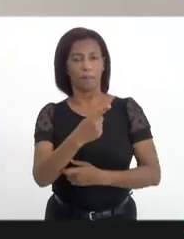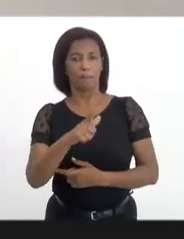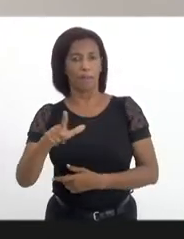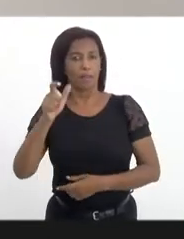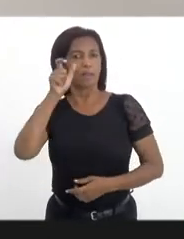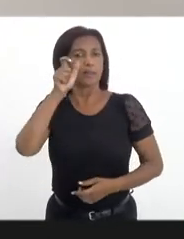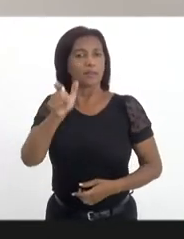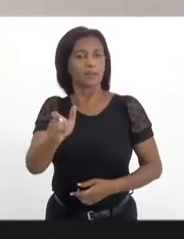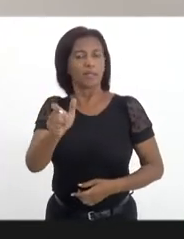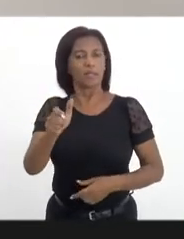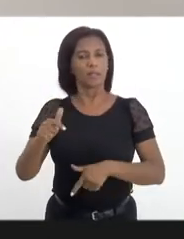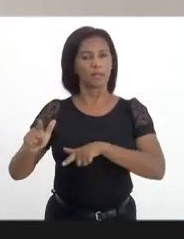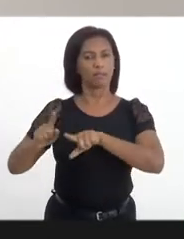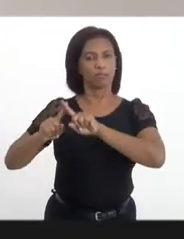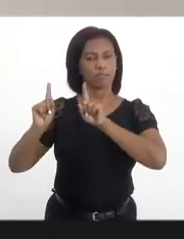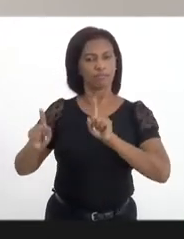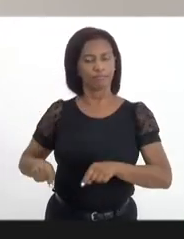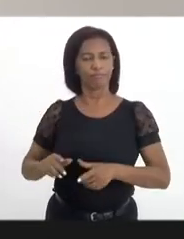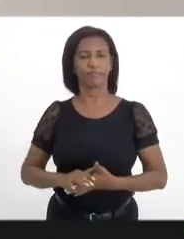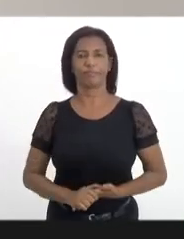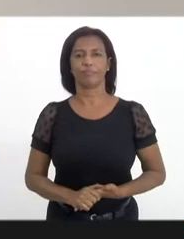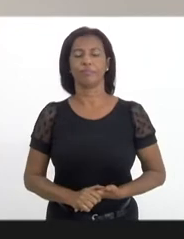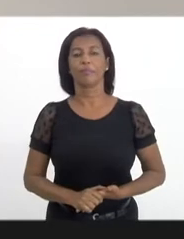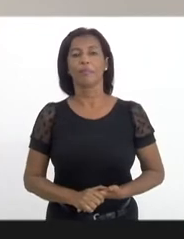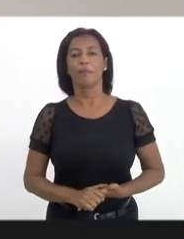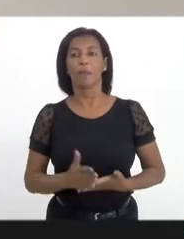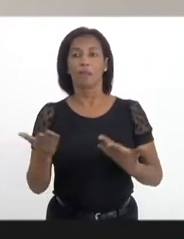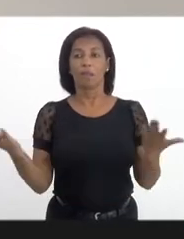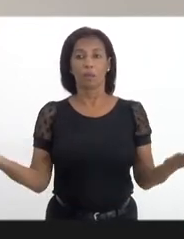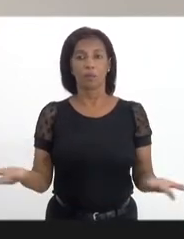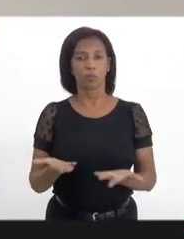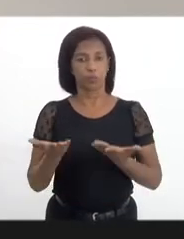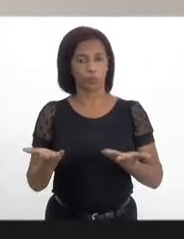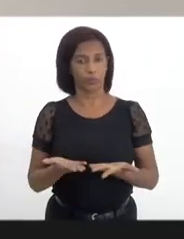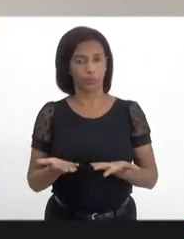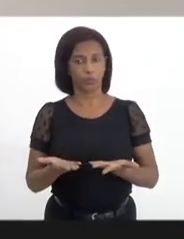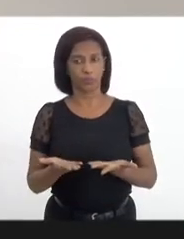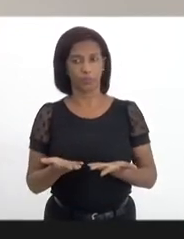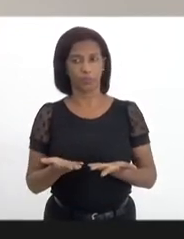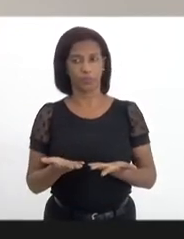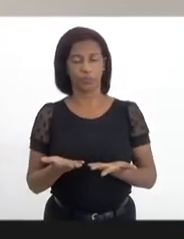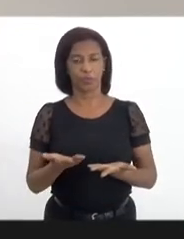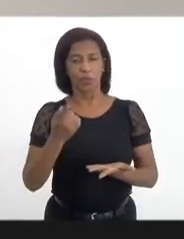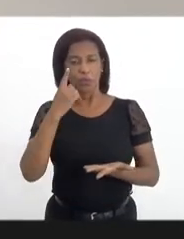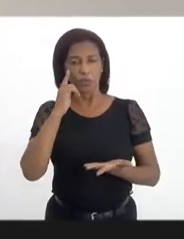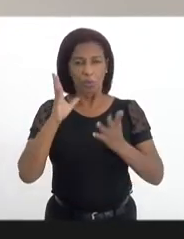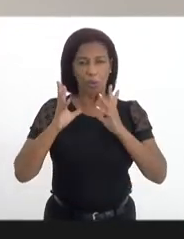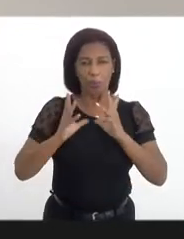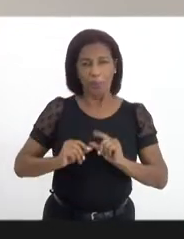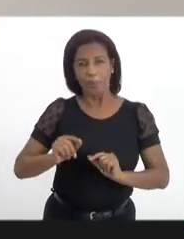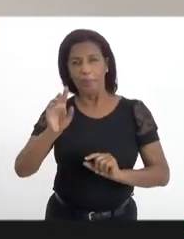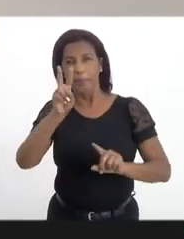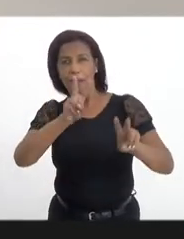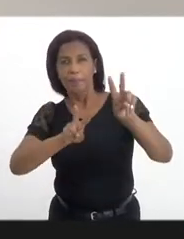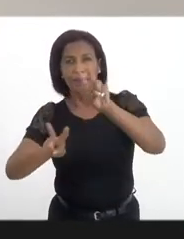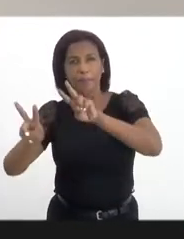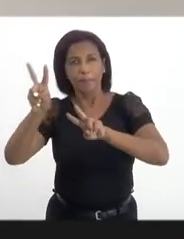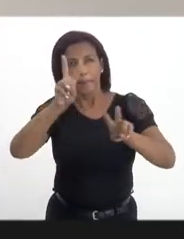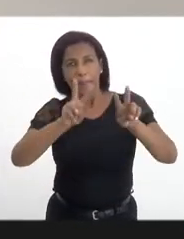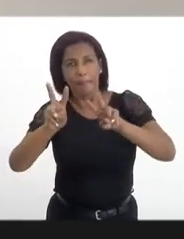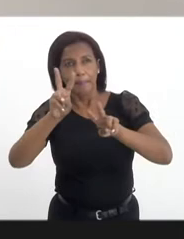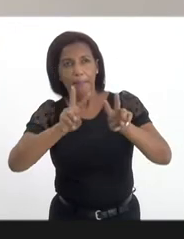interesse dos servidores. Bom, gostaria só de dar aqui uma varredura para saber se nós temos algum